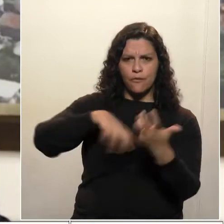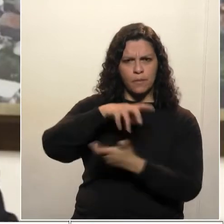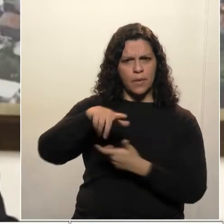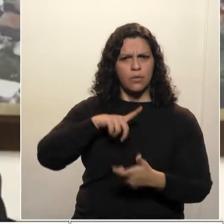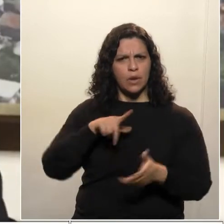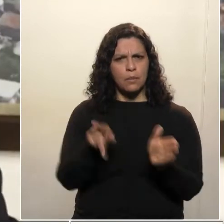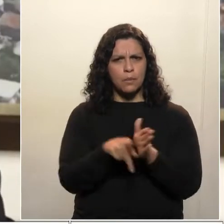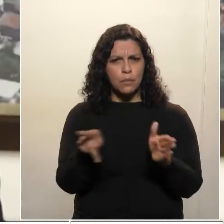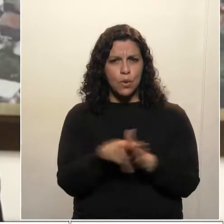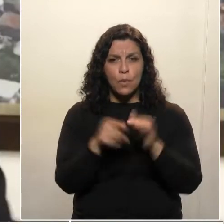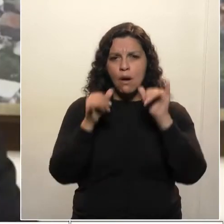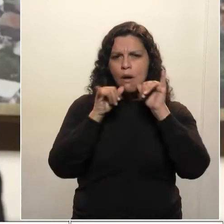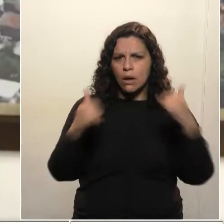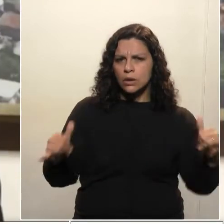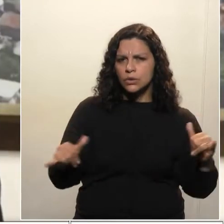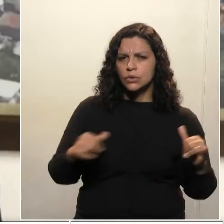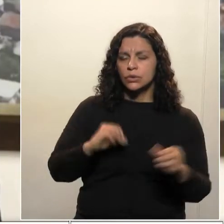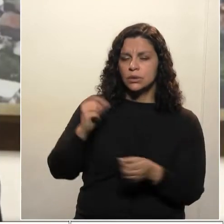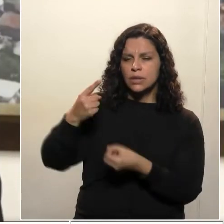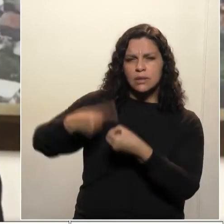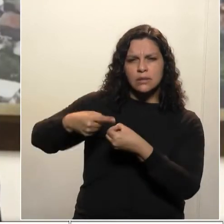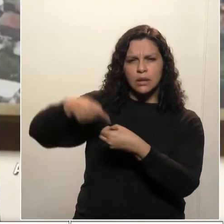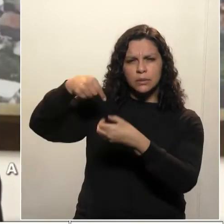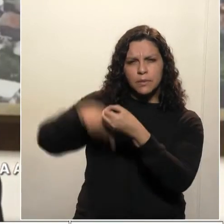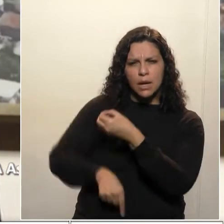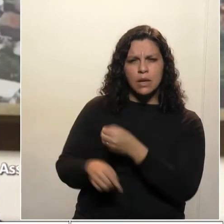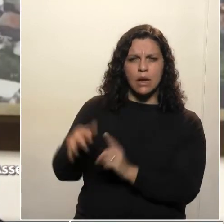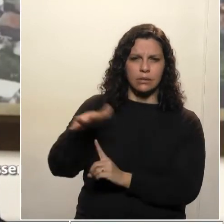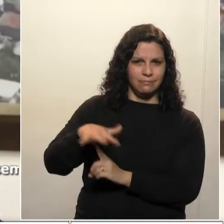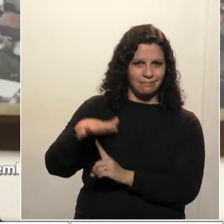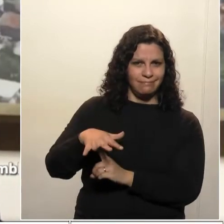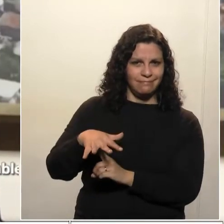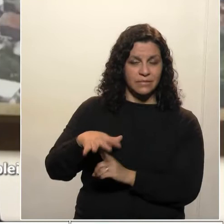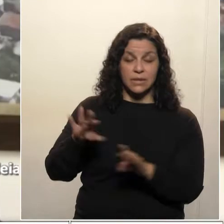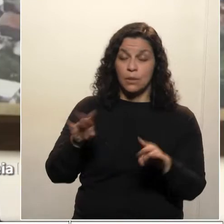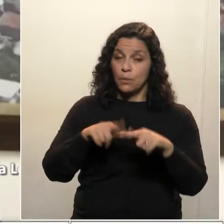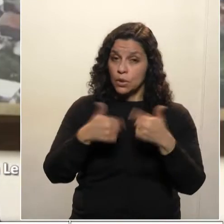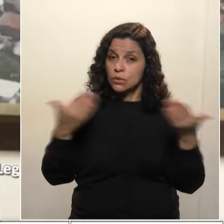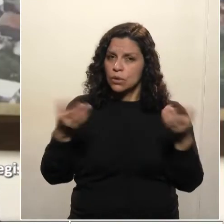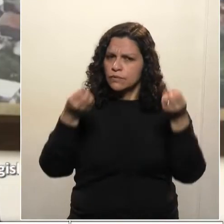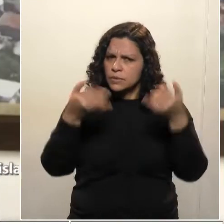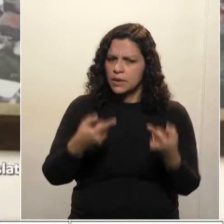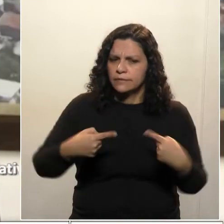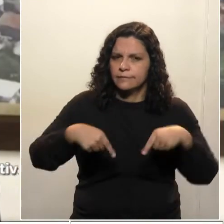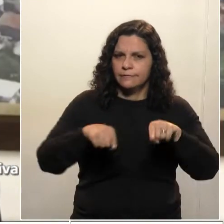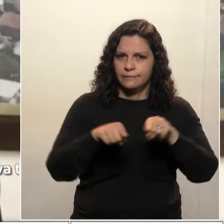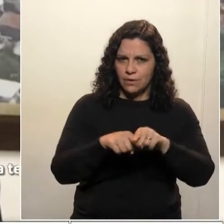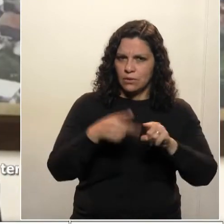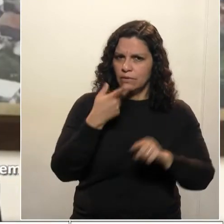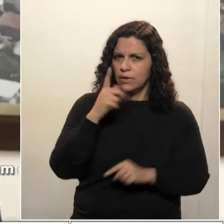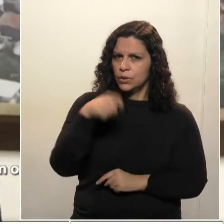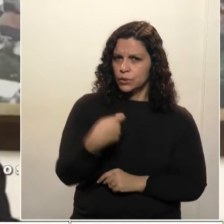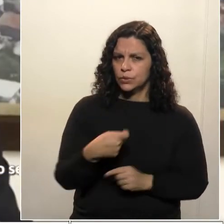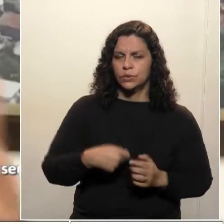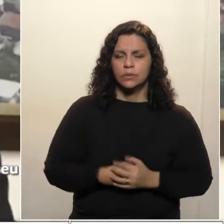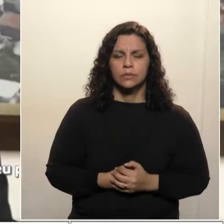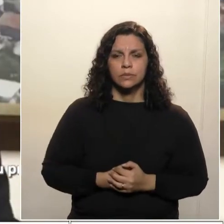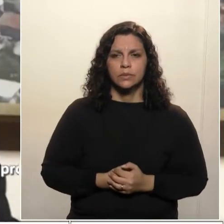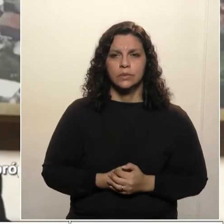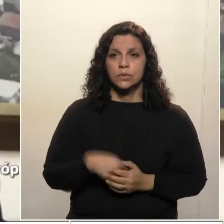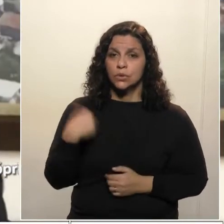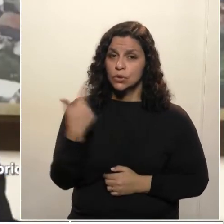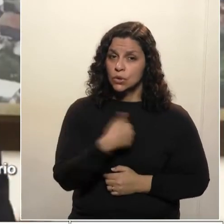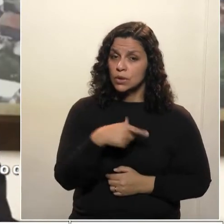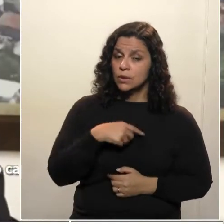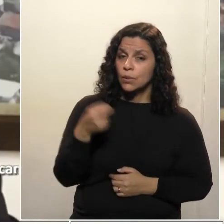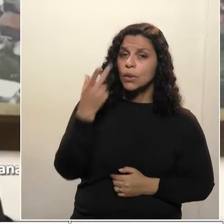em termos de energia elétrica no interior do Paraná. Estou tocando nesse assunto novamente porque nós temos um